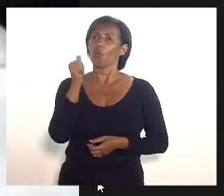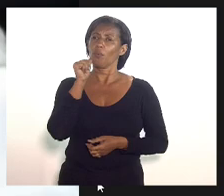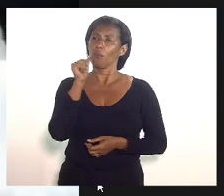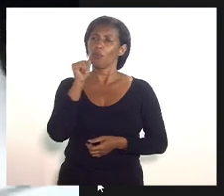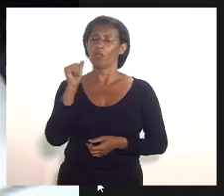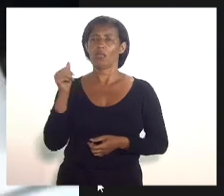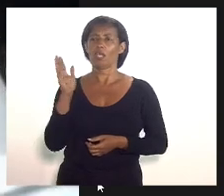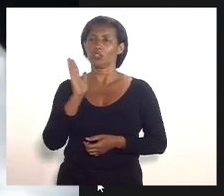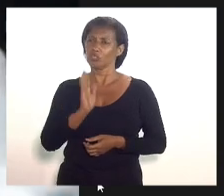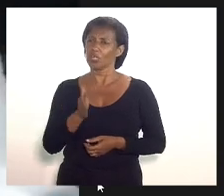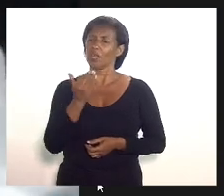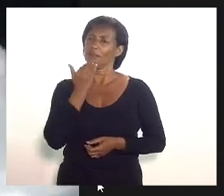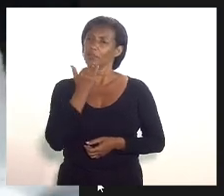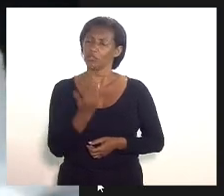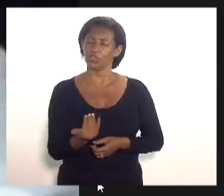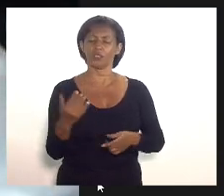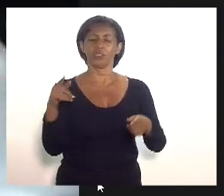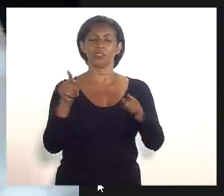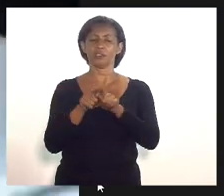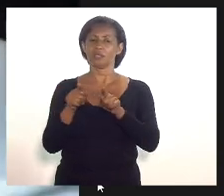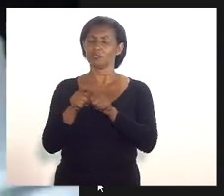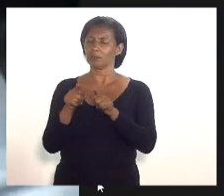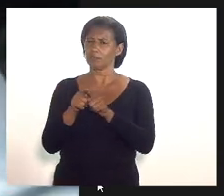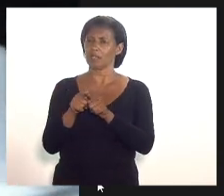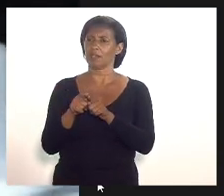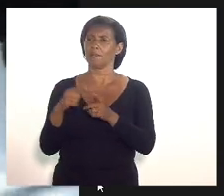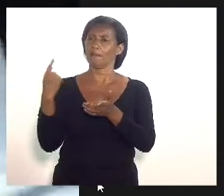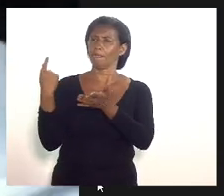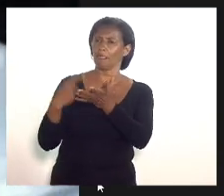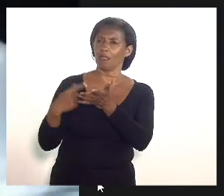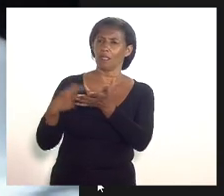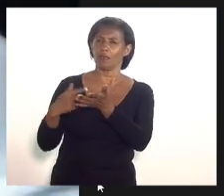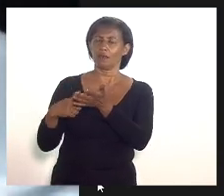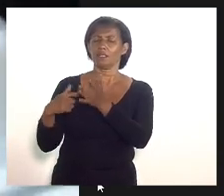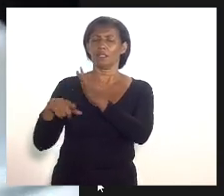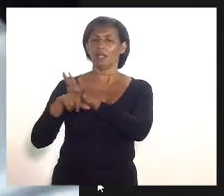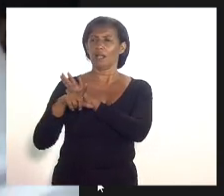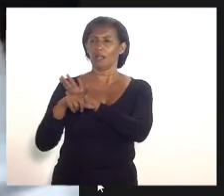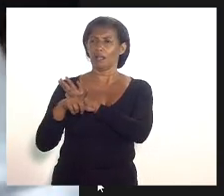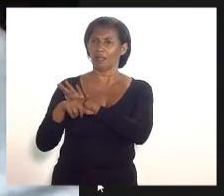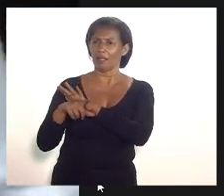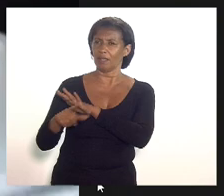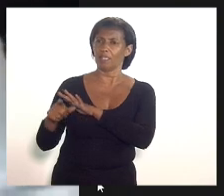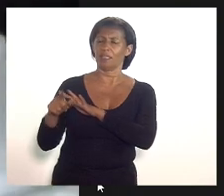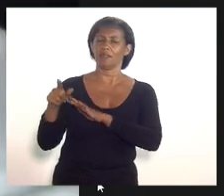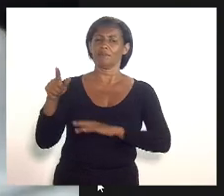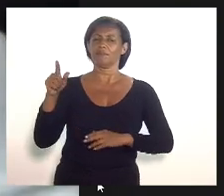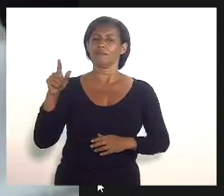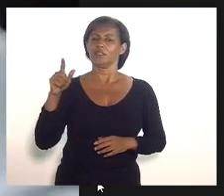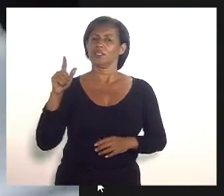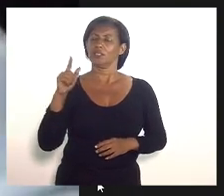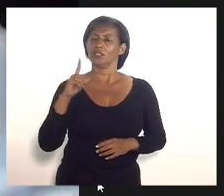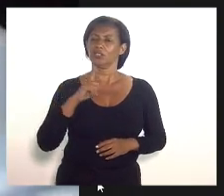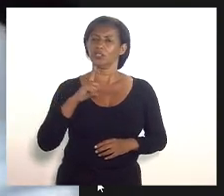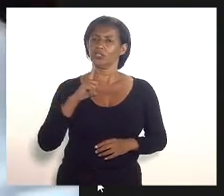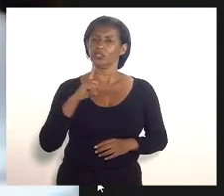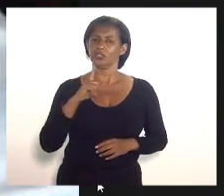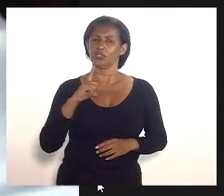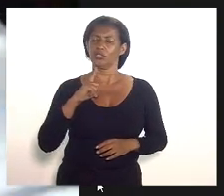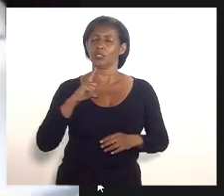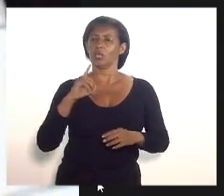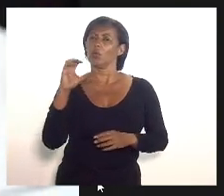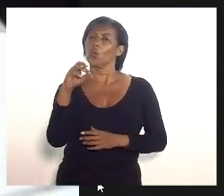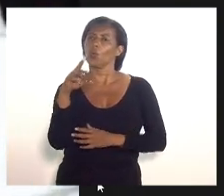nós já conseguimos em cumprimento a lei que aprovamos na casa suspensão da validade do concurso público